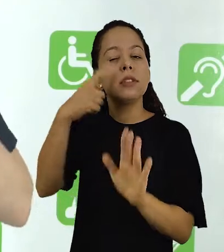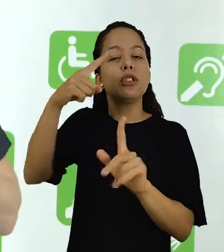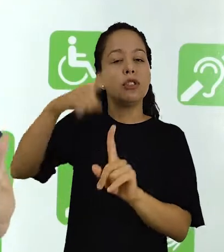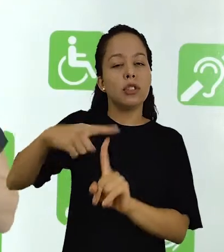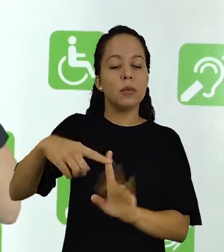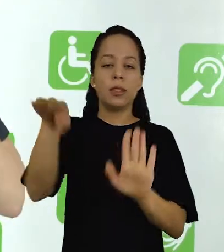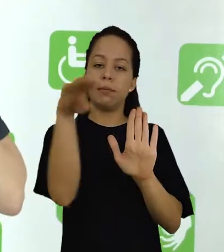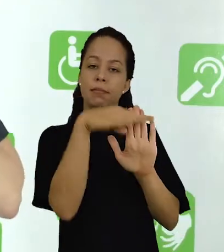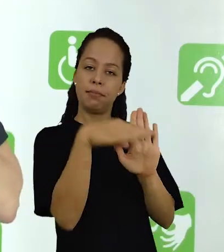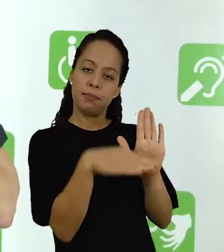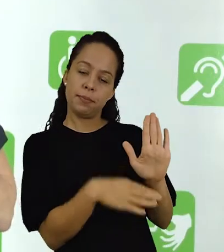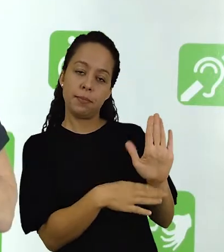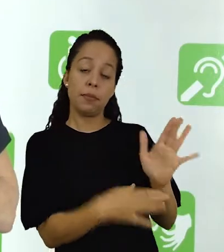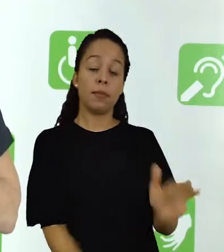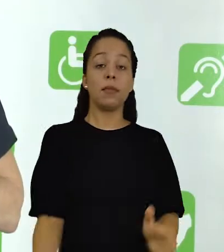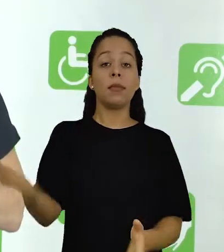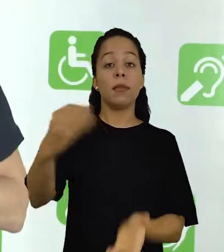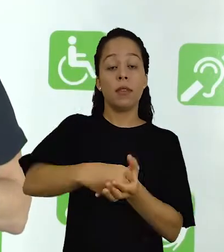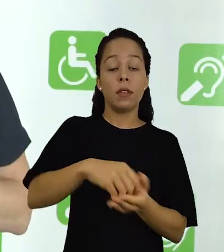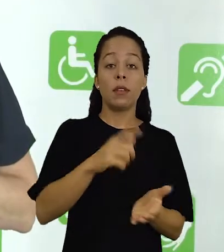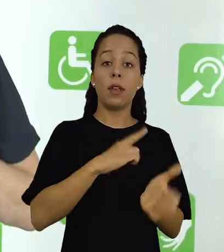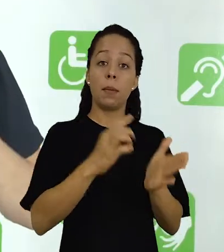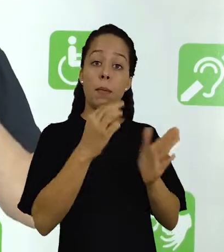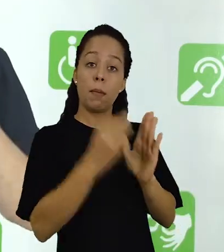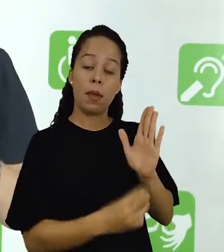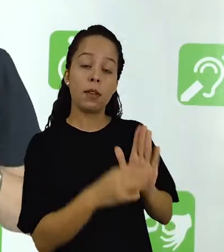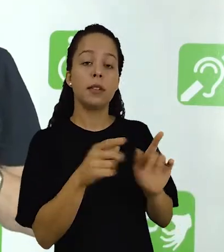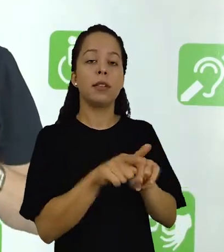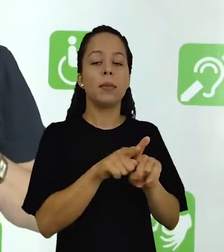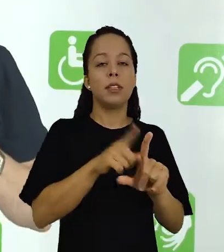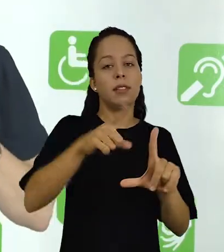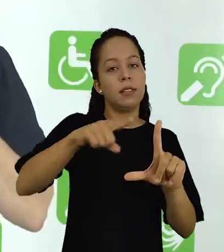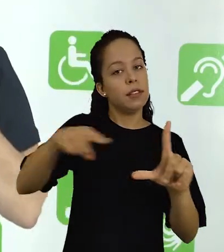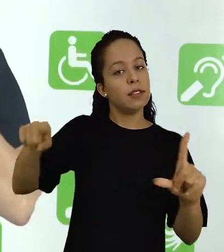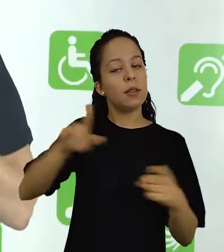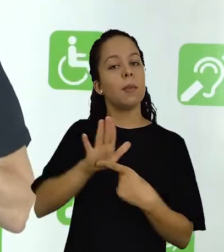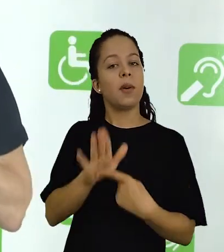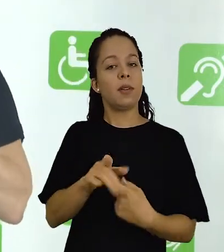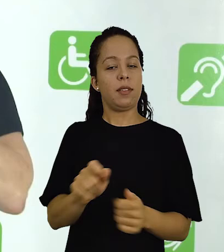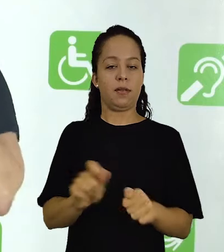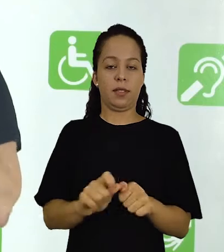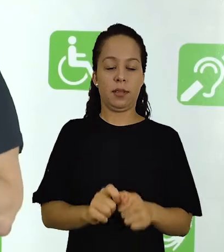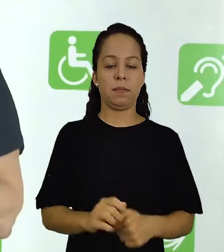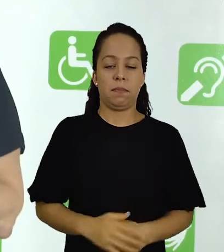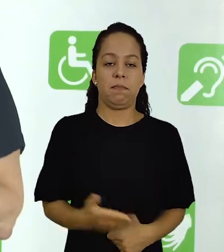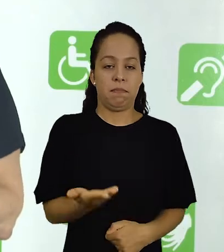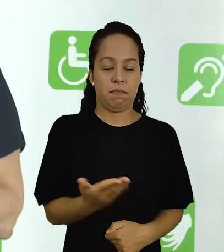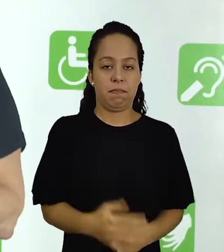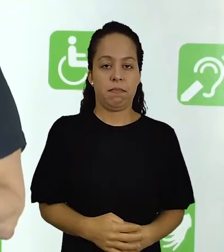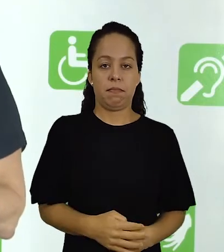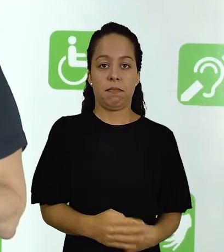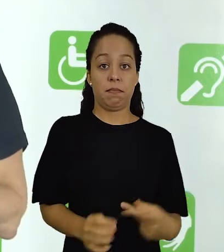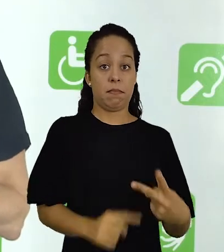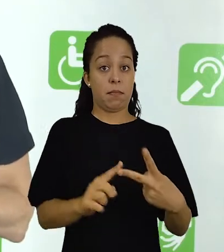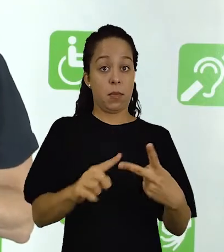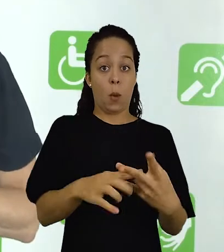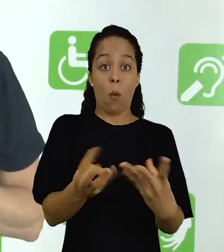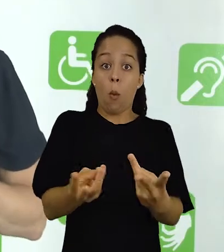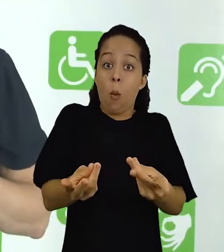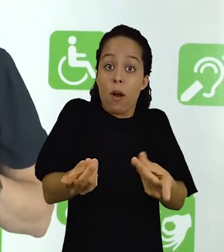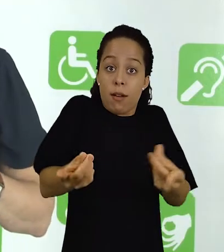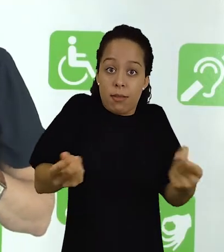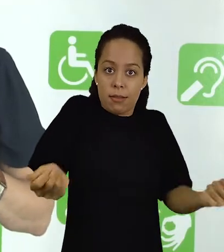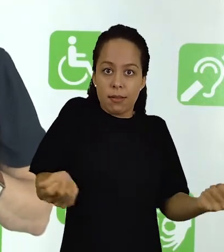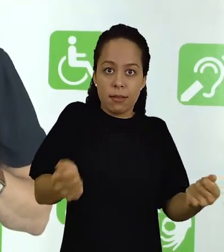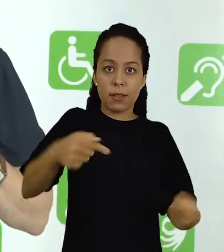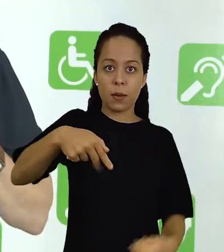classificá-los e organizá-los. Ela utiliza métodos estatísticos para que isso seja feito. Já